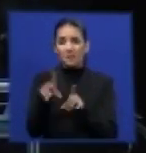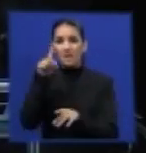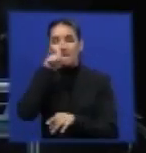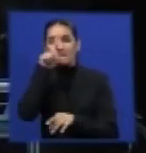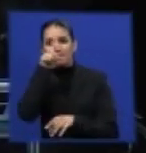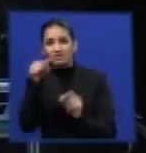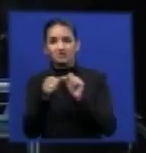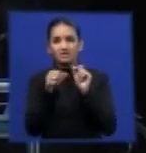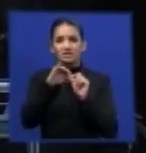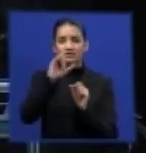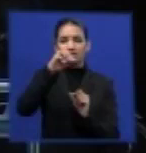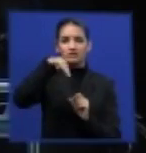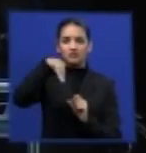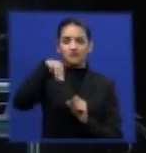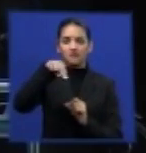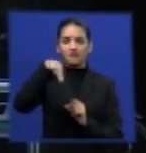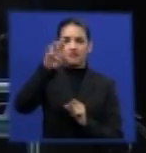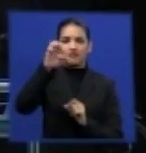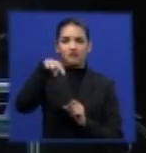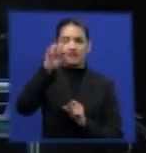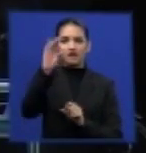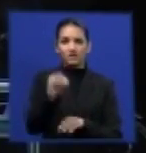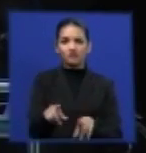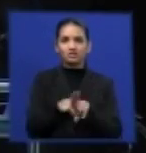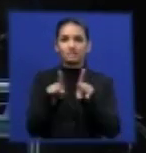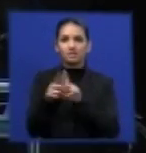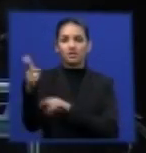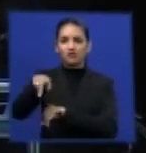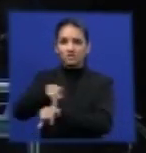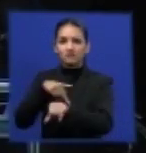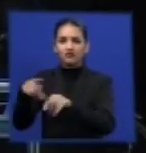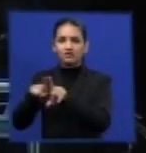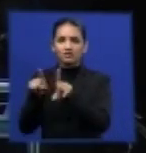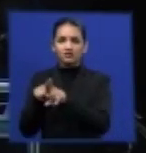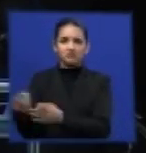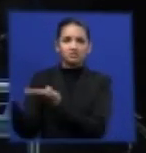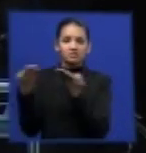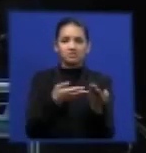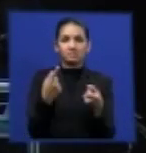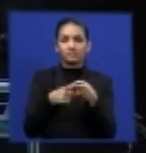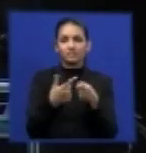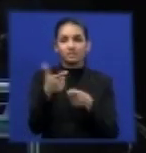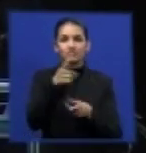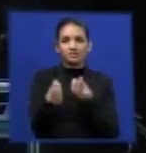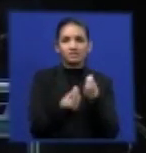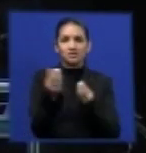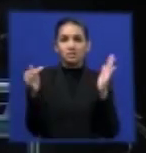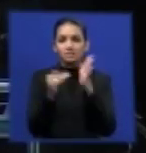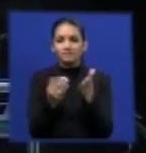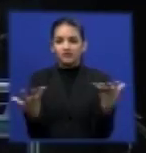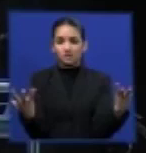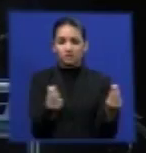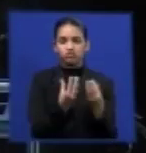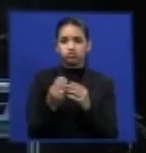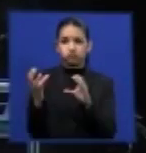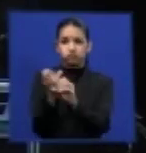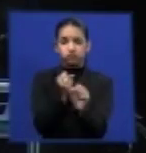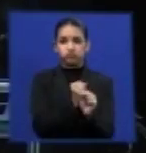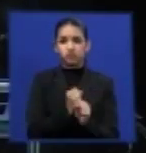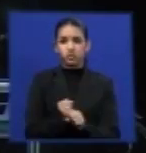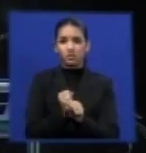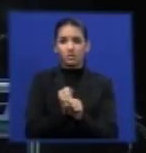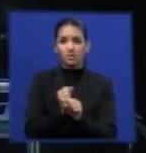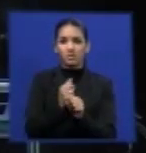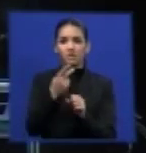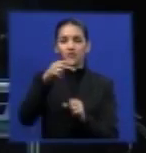países incineram resíduos de pneus porque métodos de destinação final não são capazes de lidar com os volumes resistentes que a comunidade